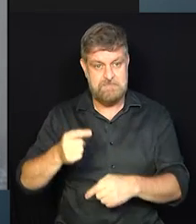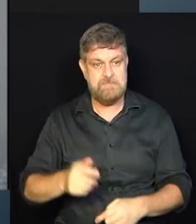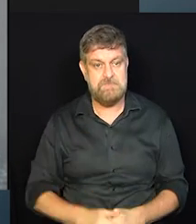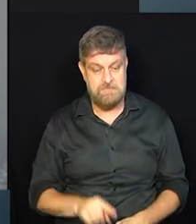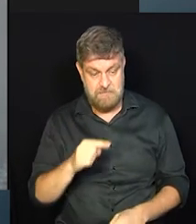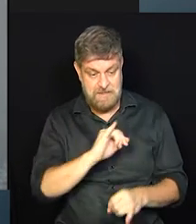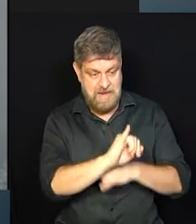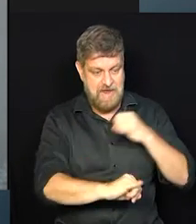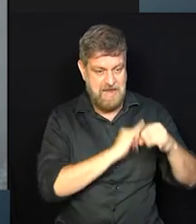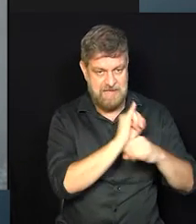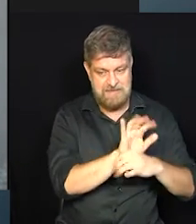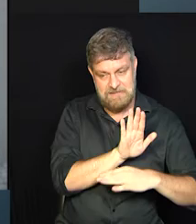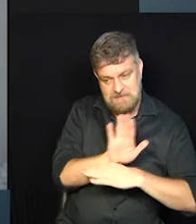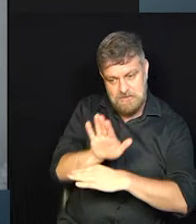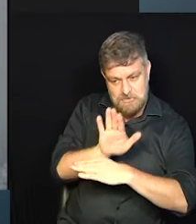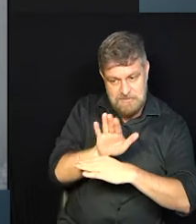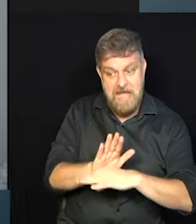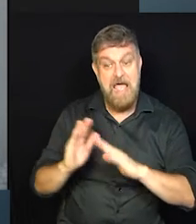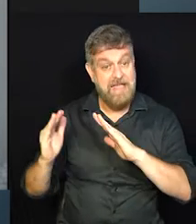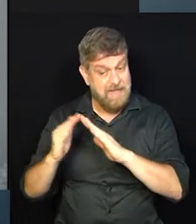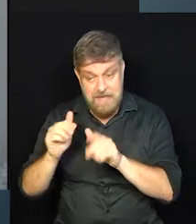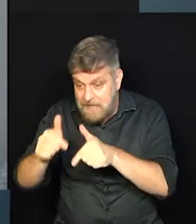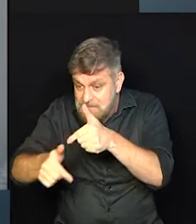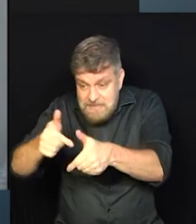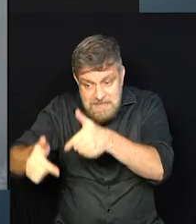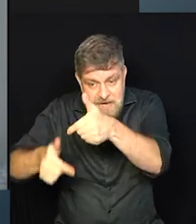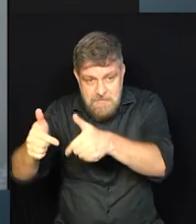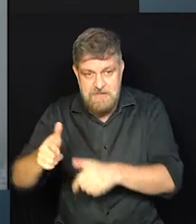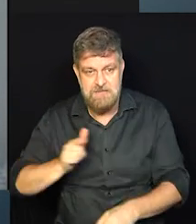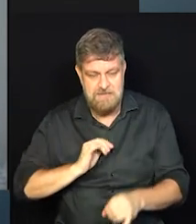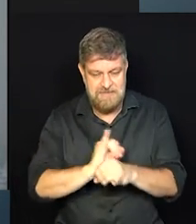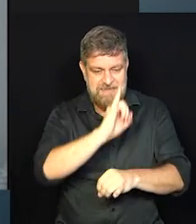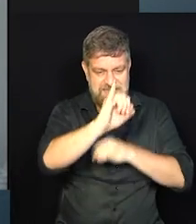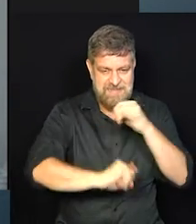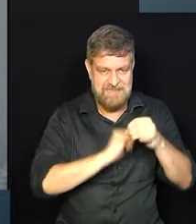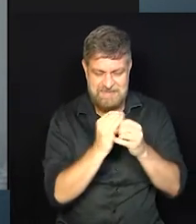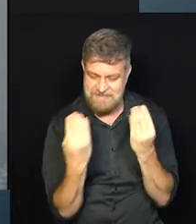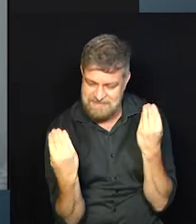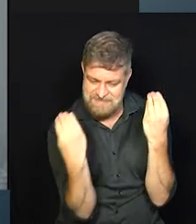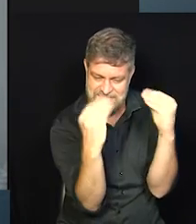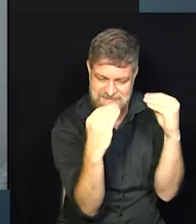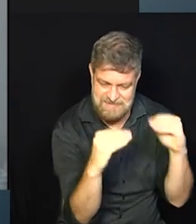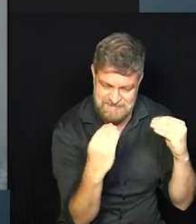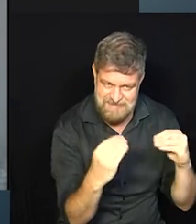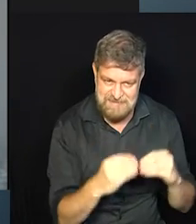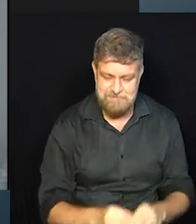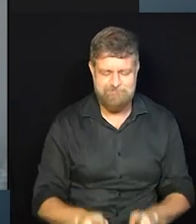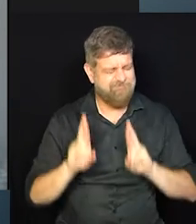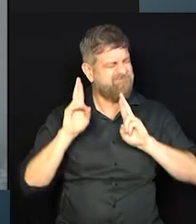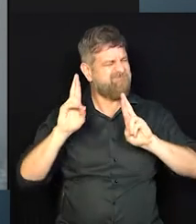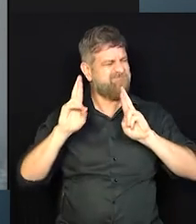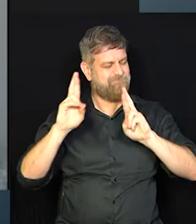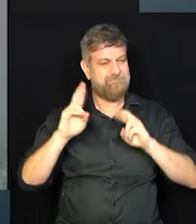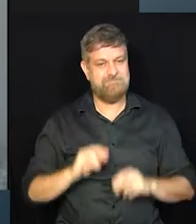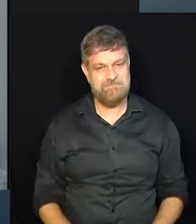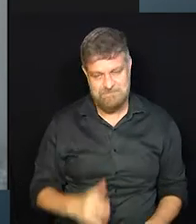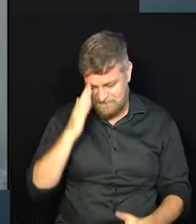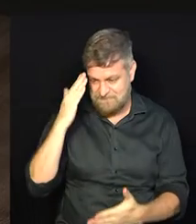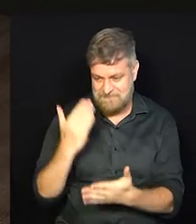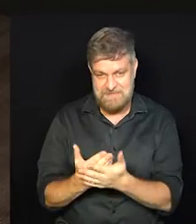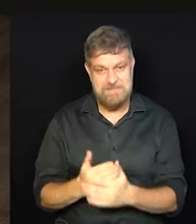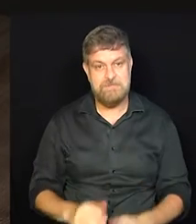com a internet, mesmo em casa. Se colocou na internet, fez a parceria certa, vai dar certo, não tem erro.